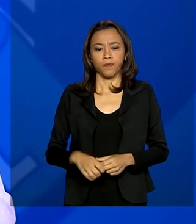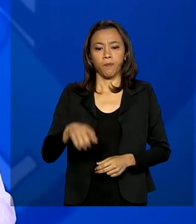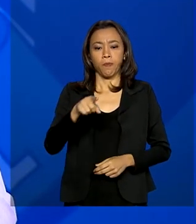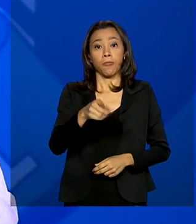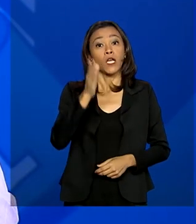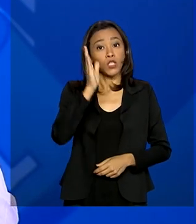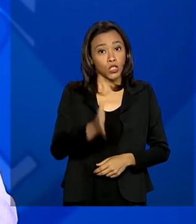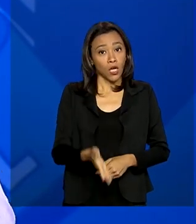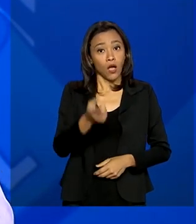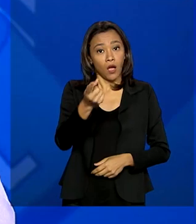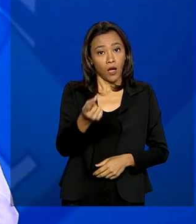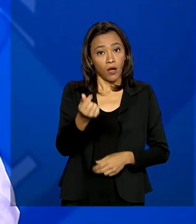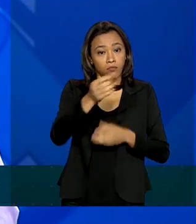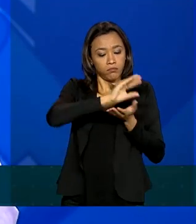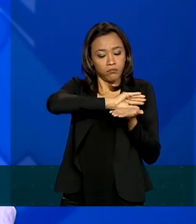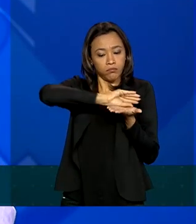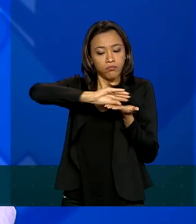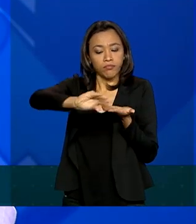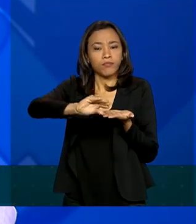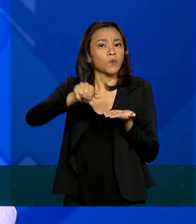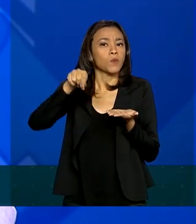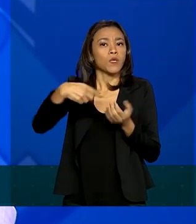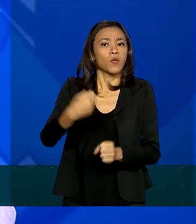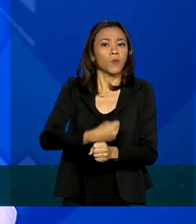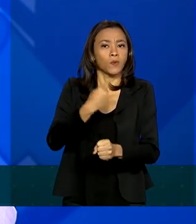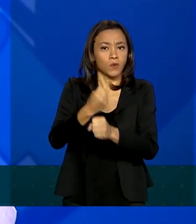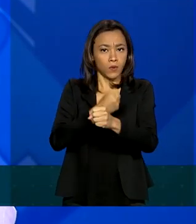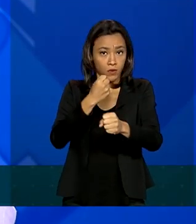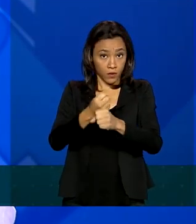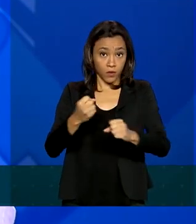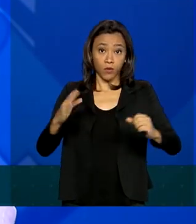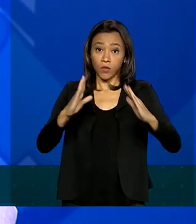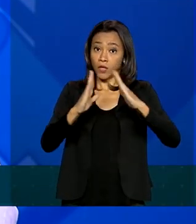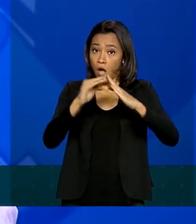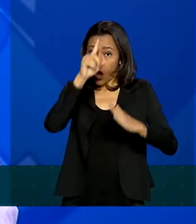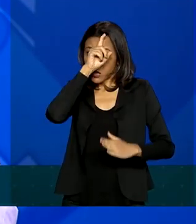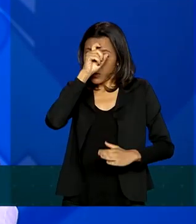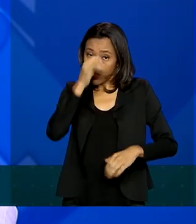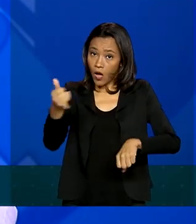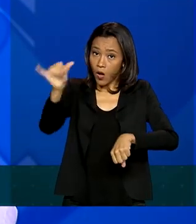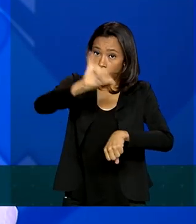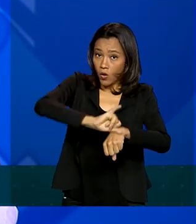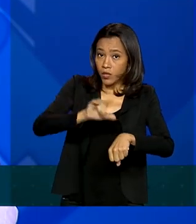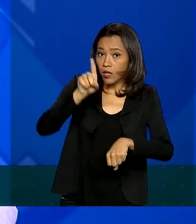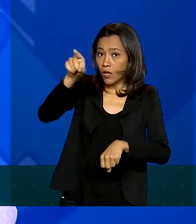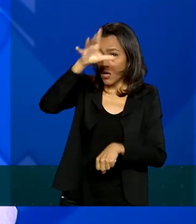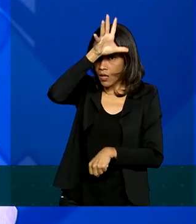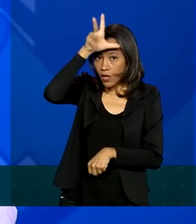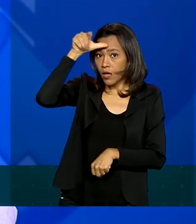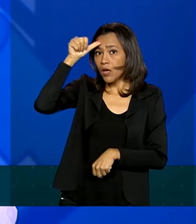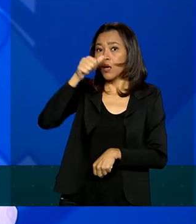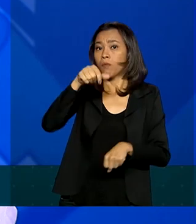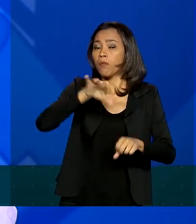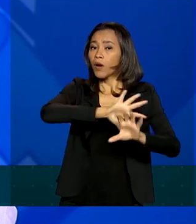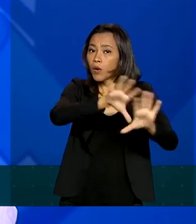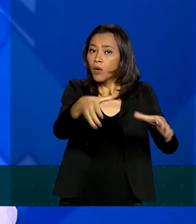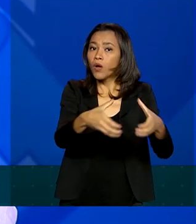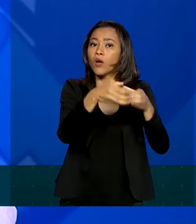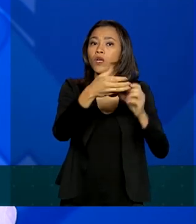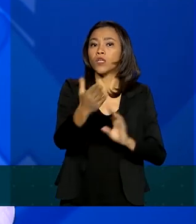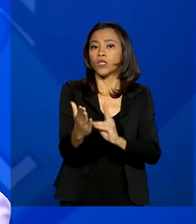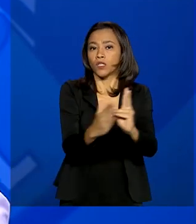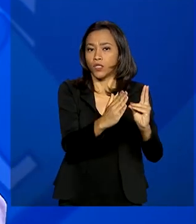Liberou recursos para a construção de um hospital de campanha em Manaus para atendimento à população indígena. Vamos liberar